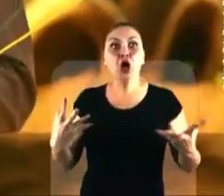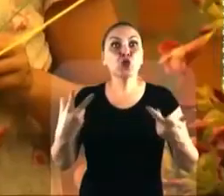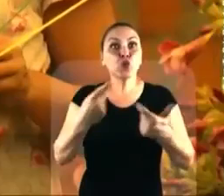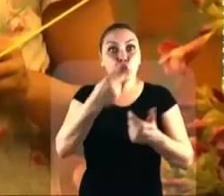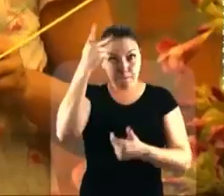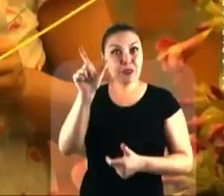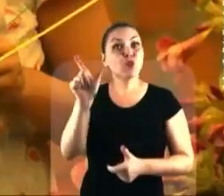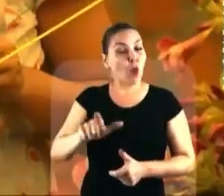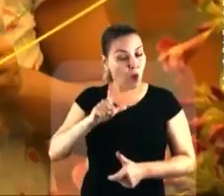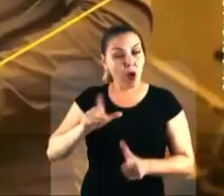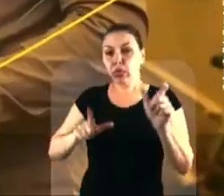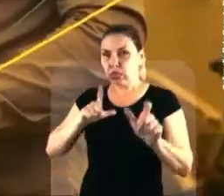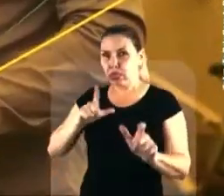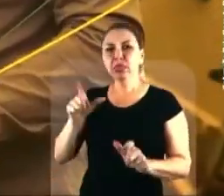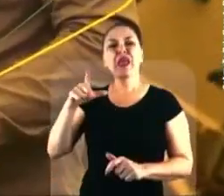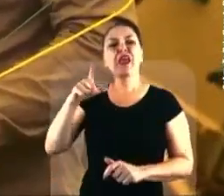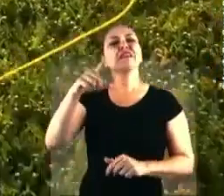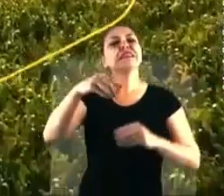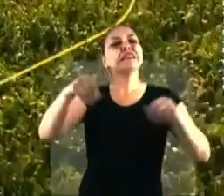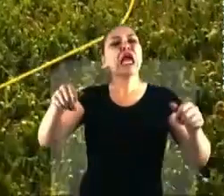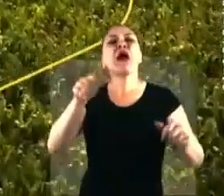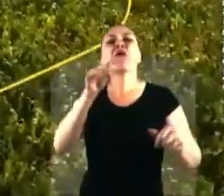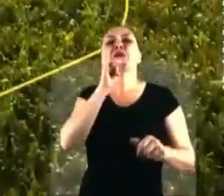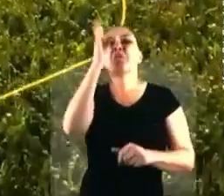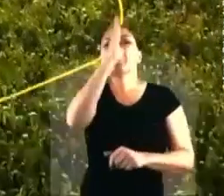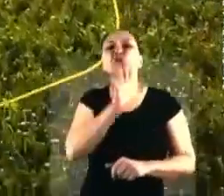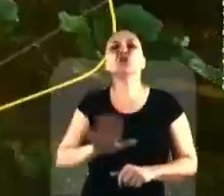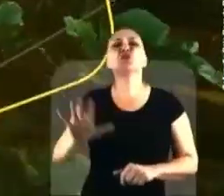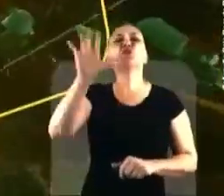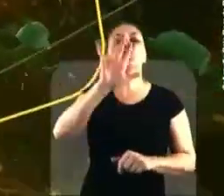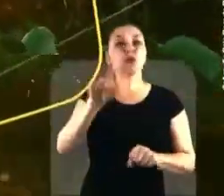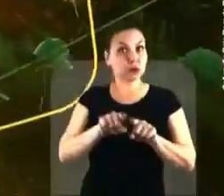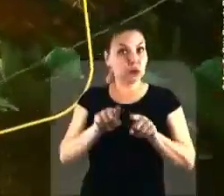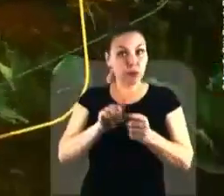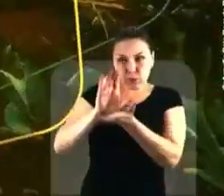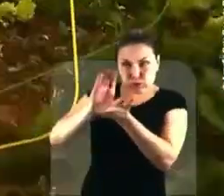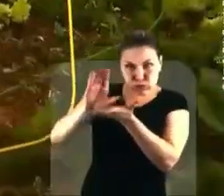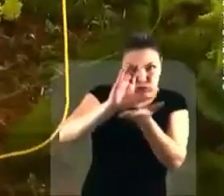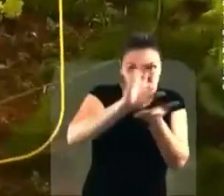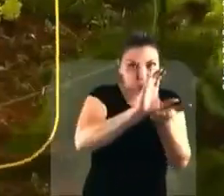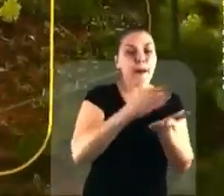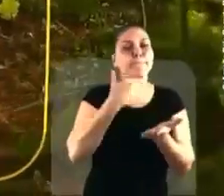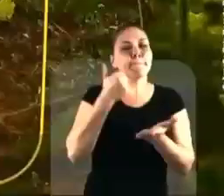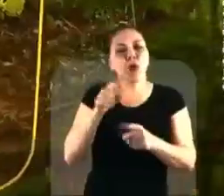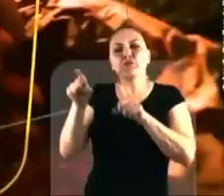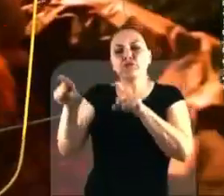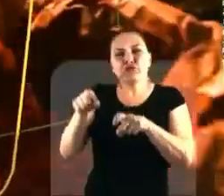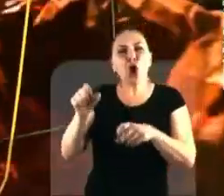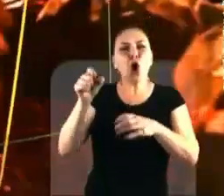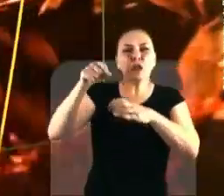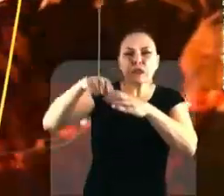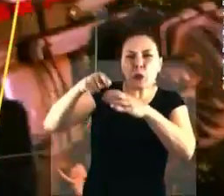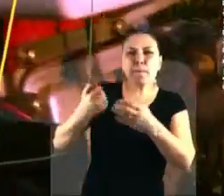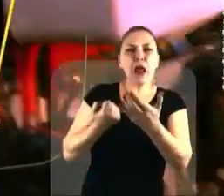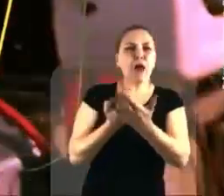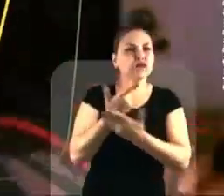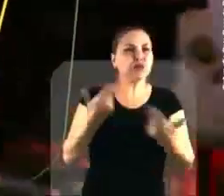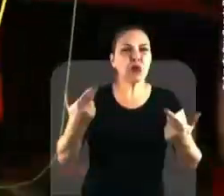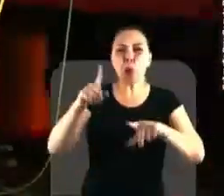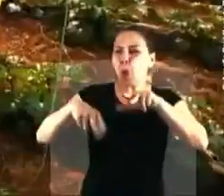de terra para todos os assentados do Brasil inteiro. E vai aumentar o crédito para pequenos produtores comprarem sementes,